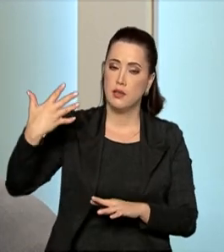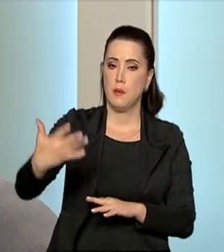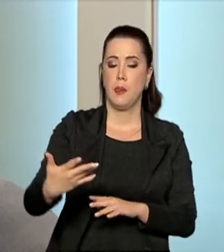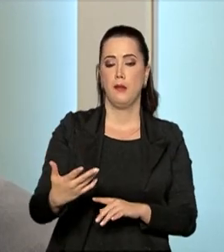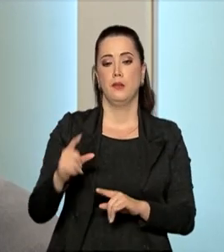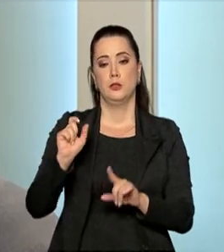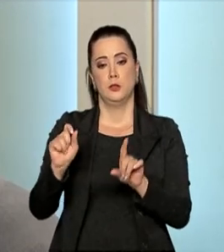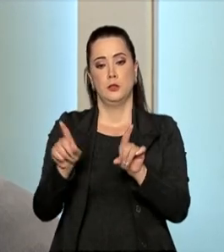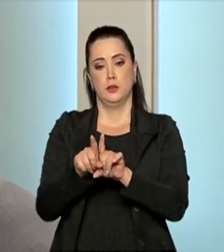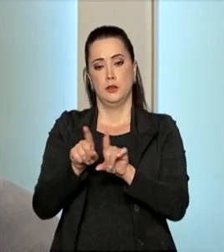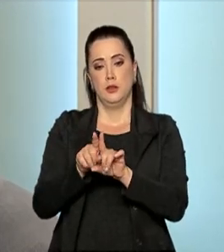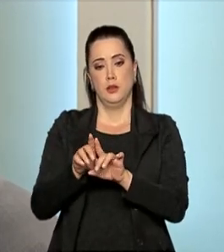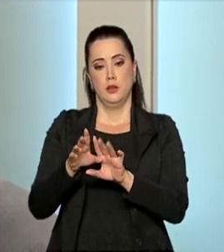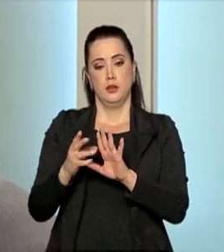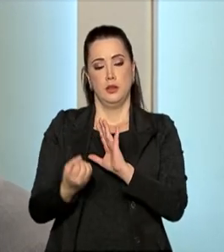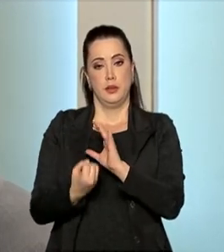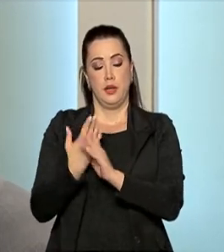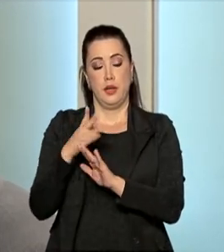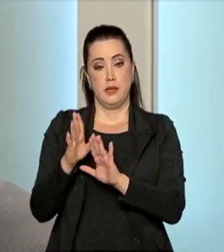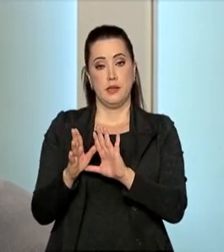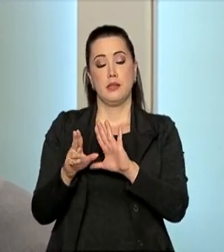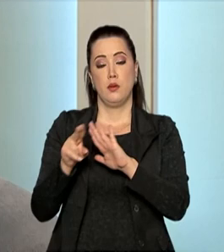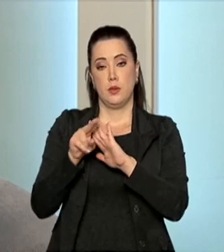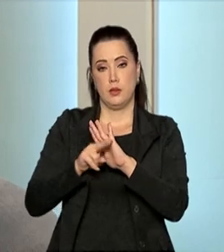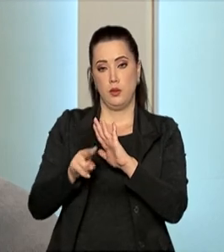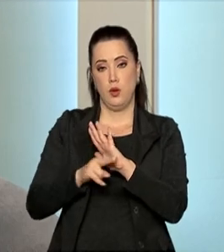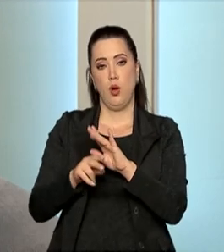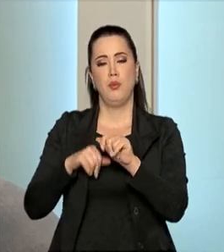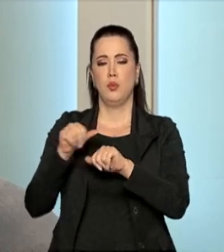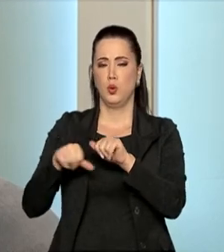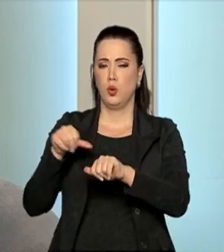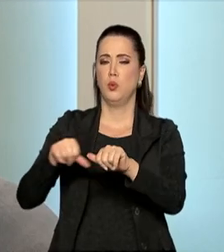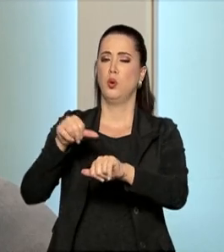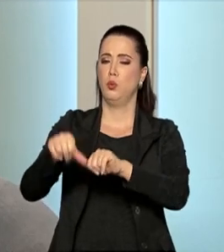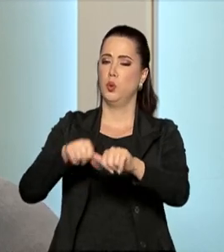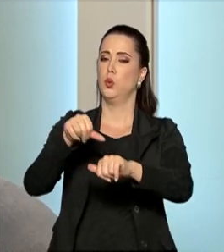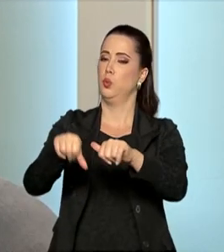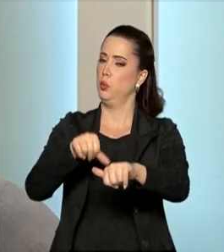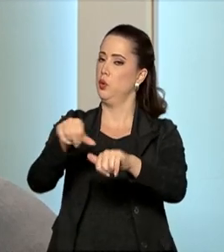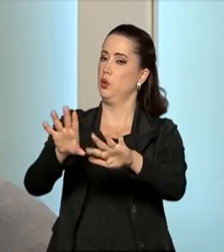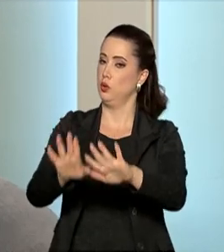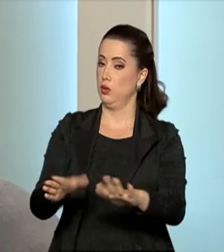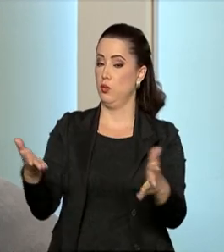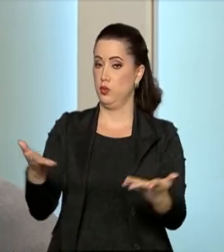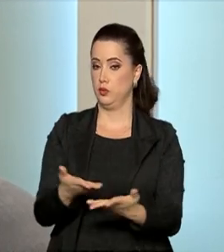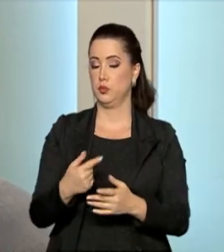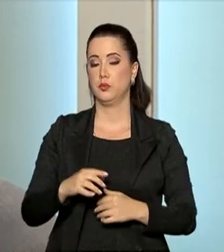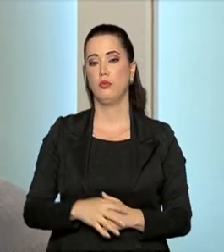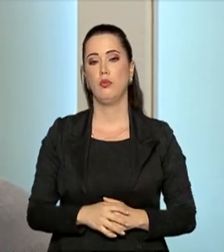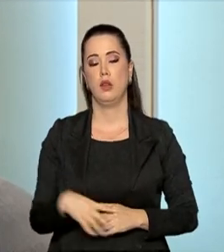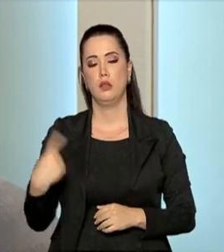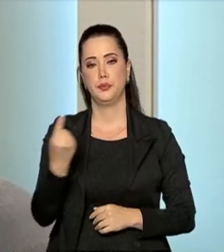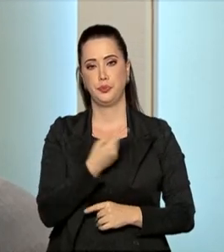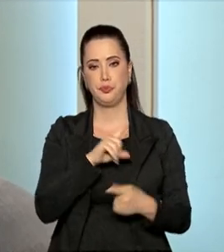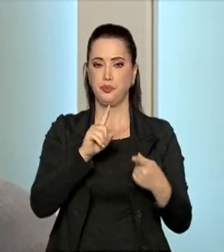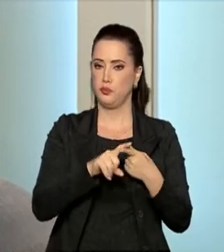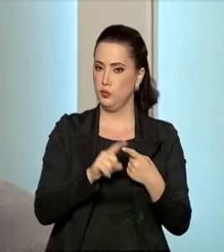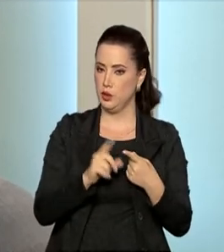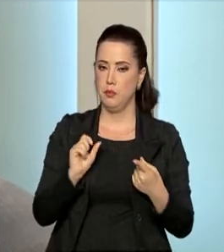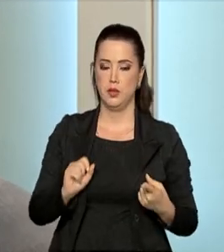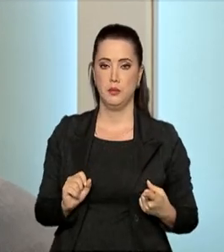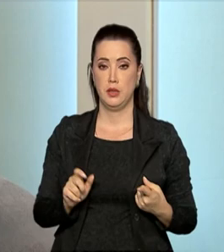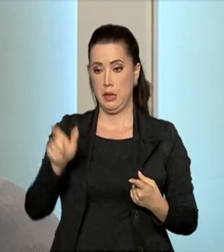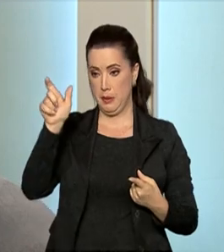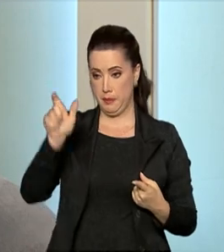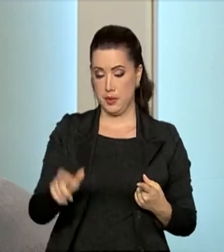gestação dessa instrução normativa. Nós estabelecemos algumas premissas. A primeira, que é logicamente a